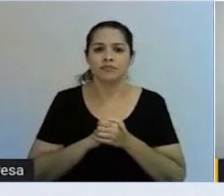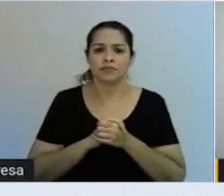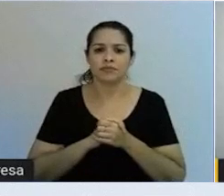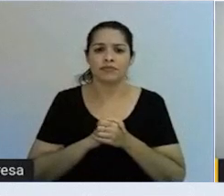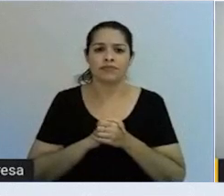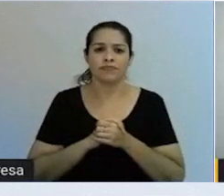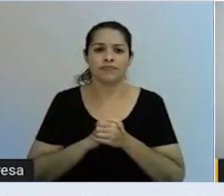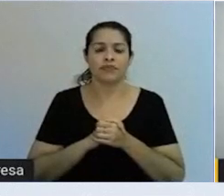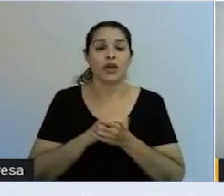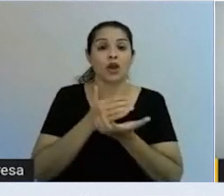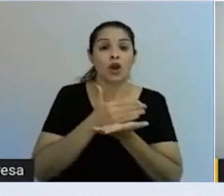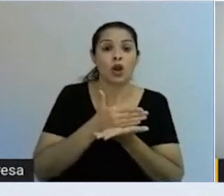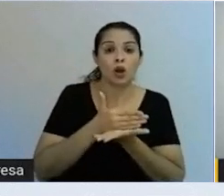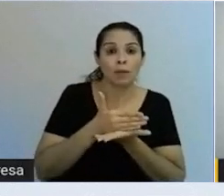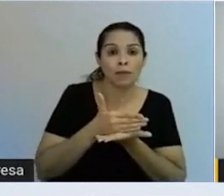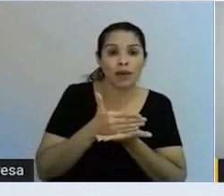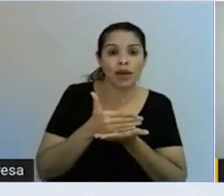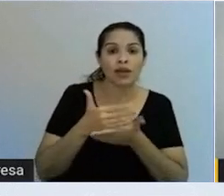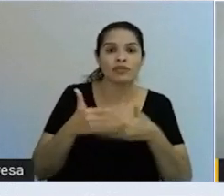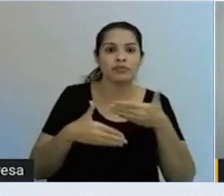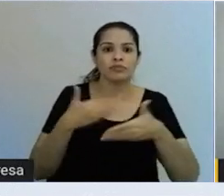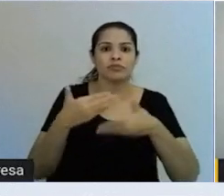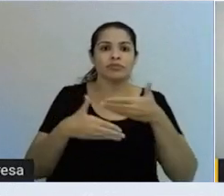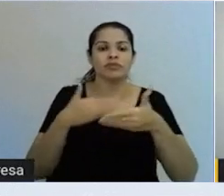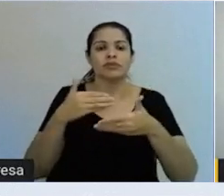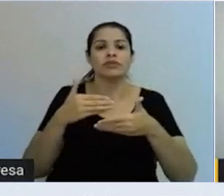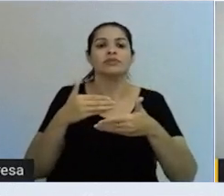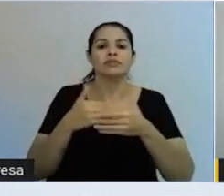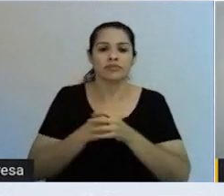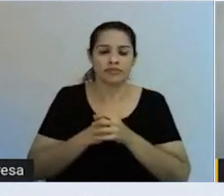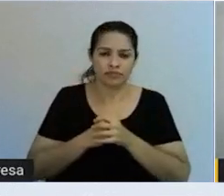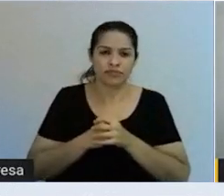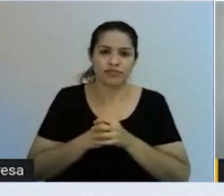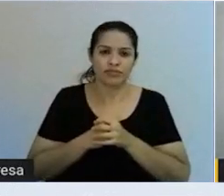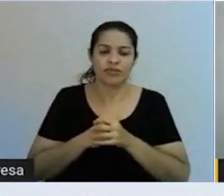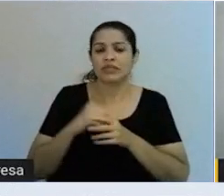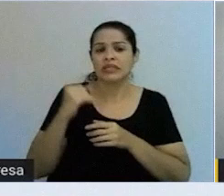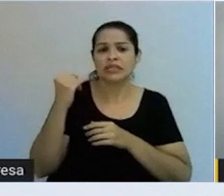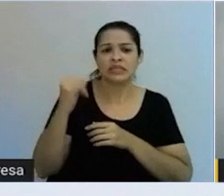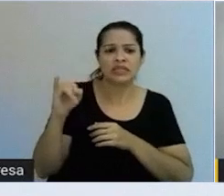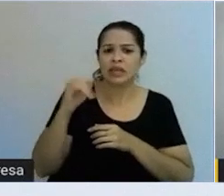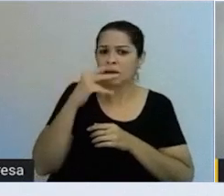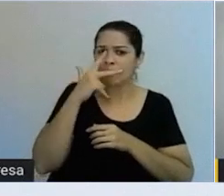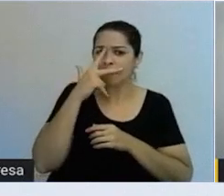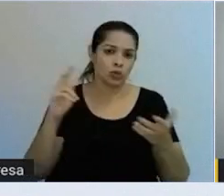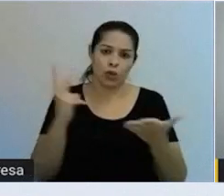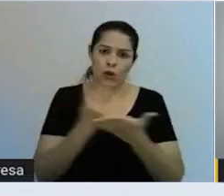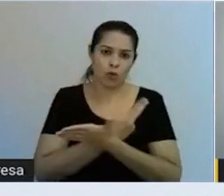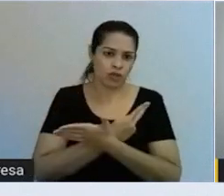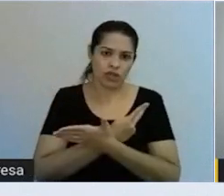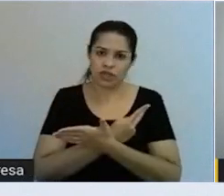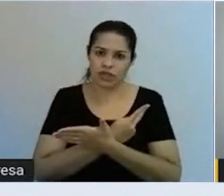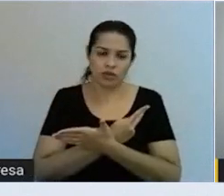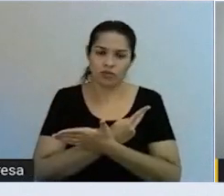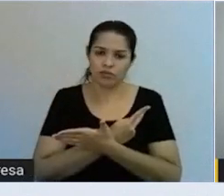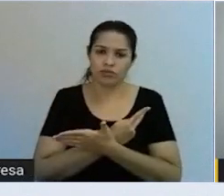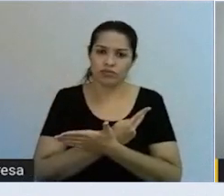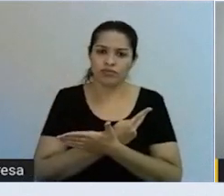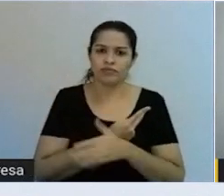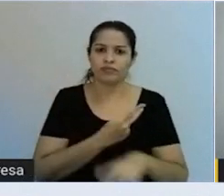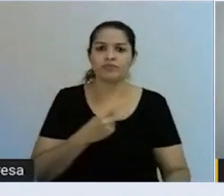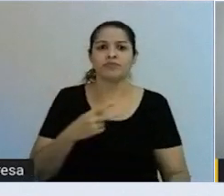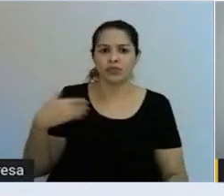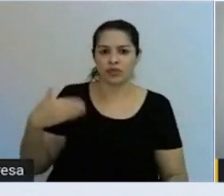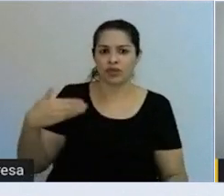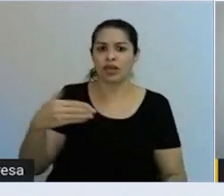Começa lá em cima, tem que vir. Lá de cima, tem que vir para baixo. Se não vir, lá de cima não vai rolar, cara. Aí, a gente tem aqui a